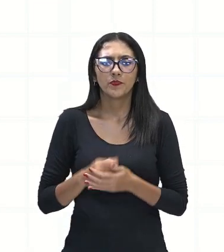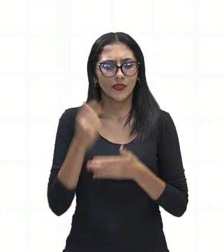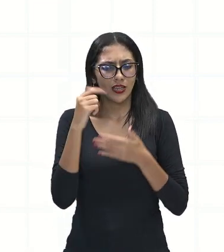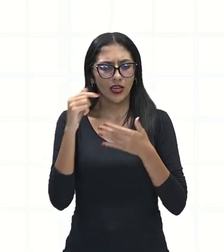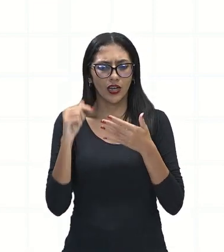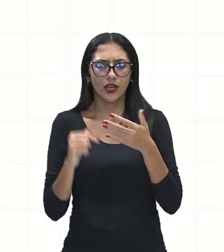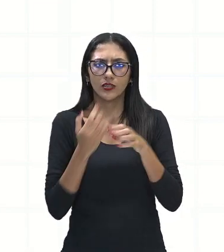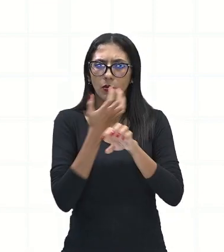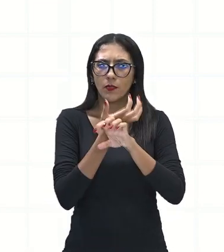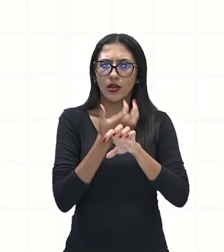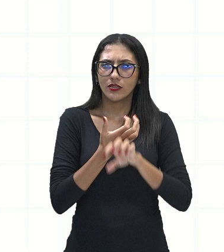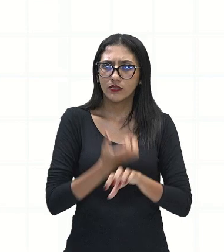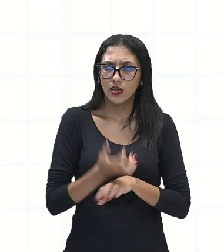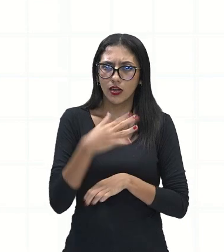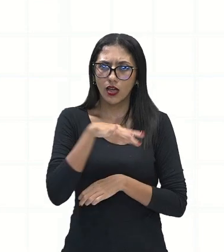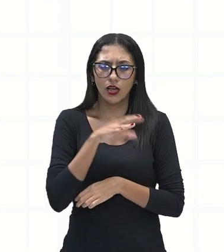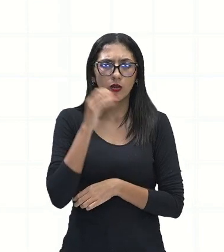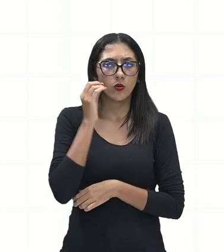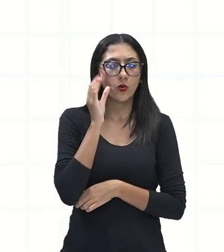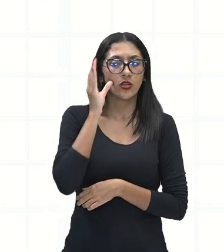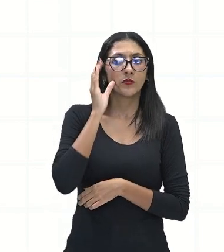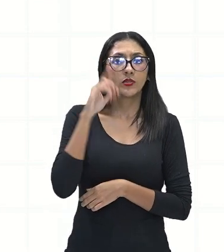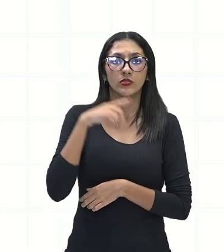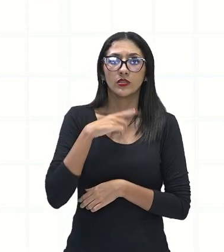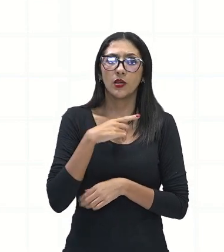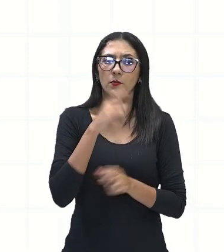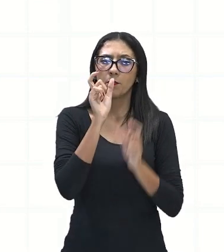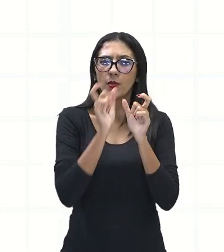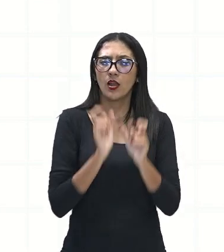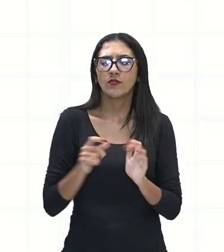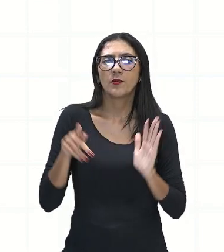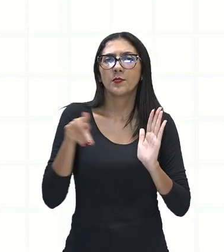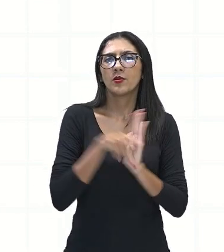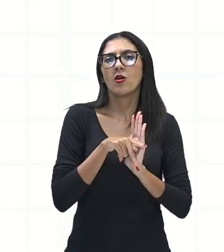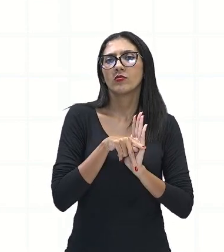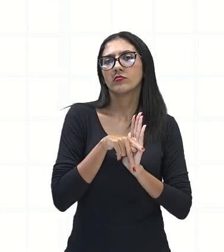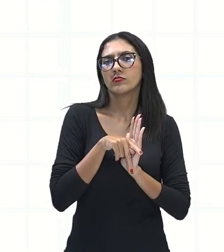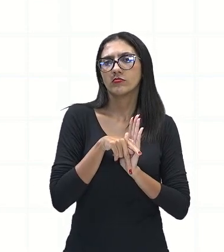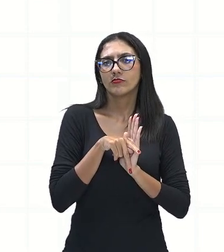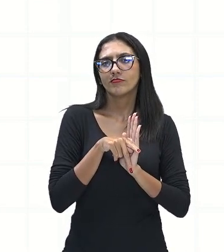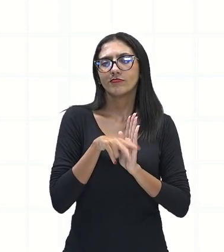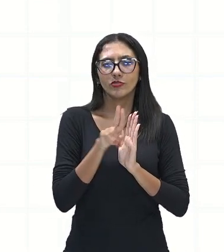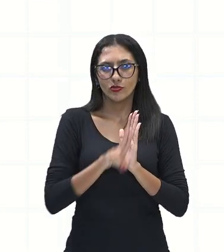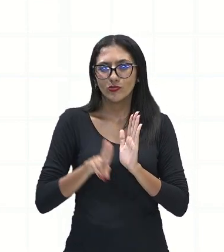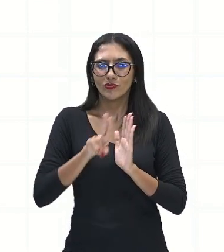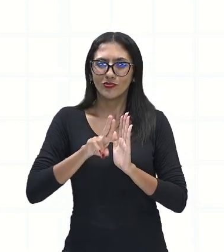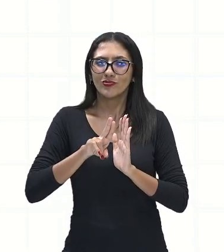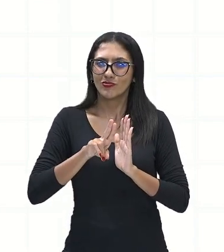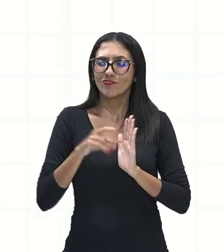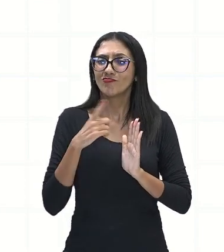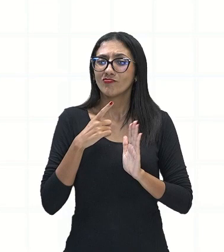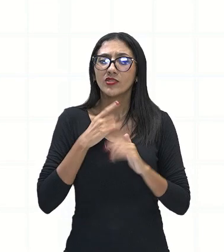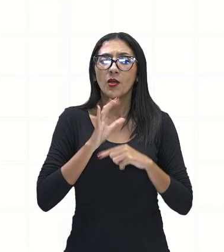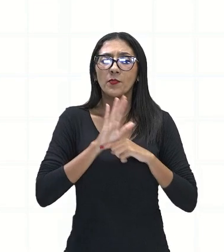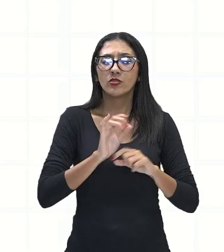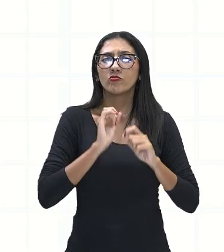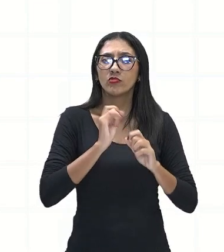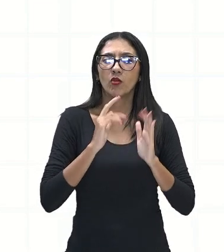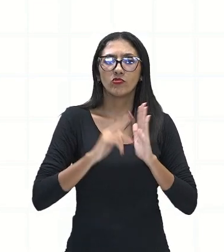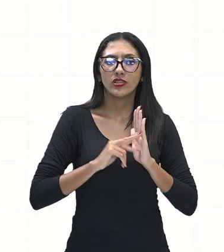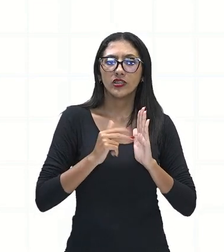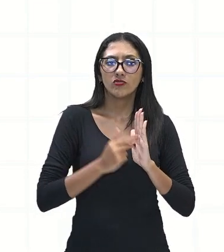dessas áreas de conhecimento, elas vão ter palavras próprias ali que vão indicar o sentido o quê? Real.